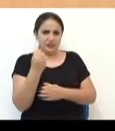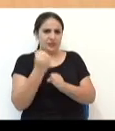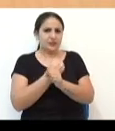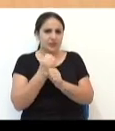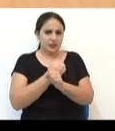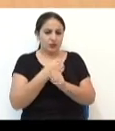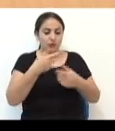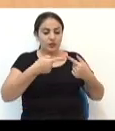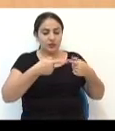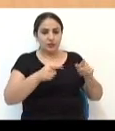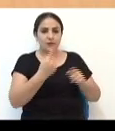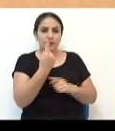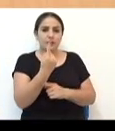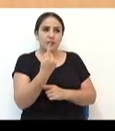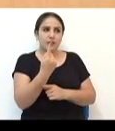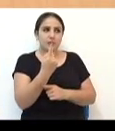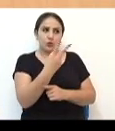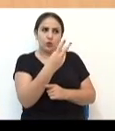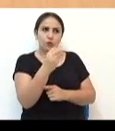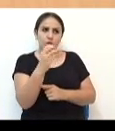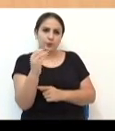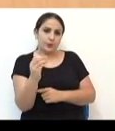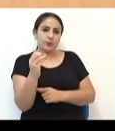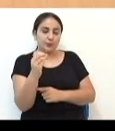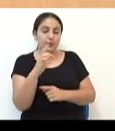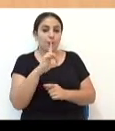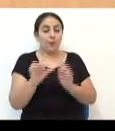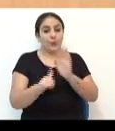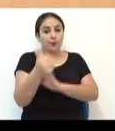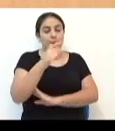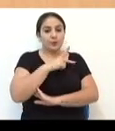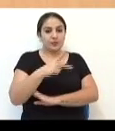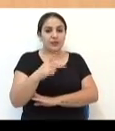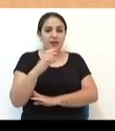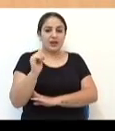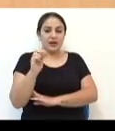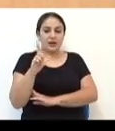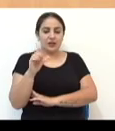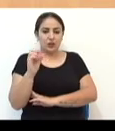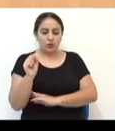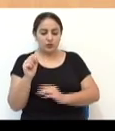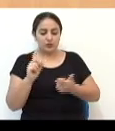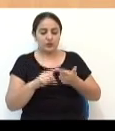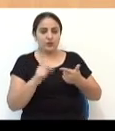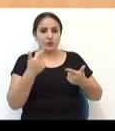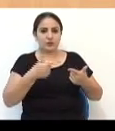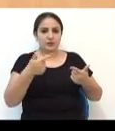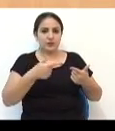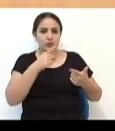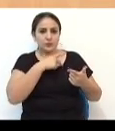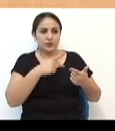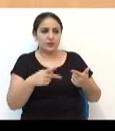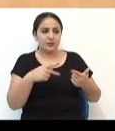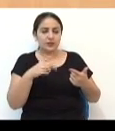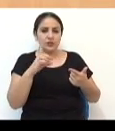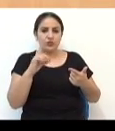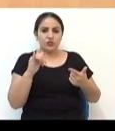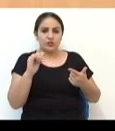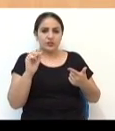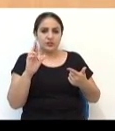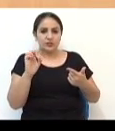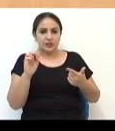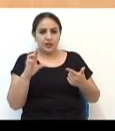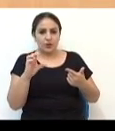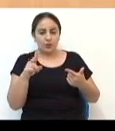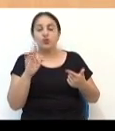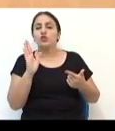2000, aonde teve o primeiro presidente, que foi o seu Carlos, o segundo presidente lá foi o final de Urceu, que hoje já não está mais conosco aí.